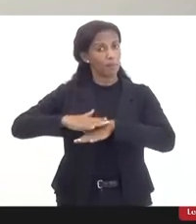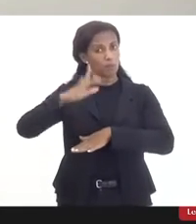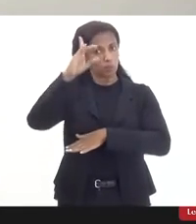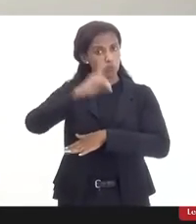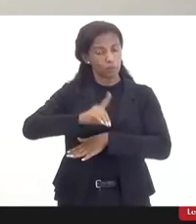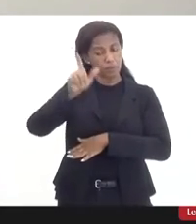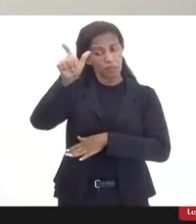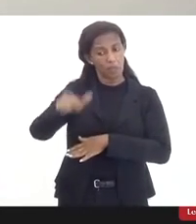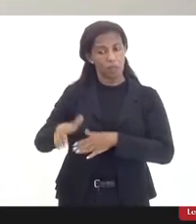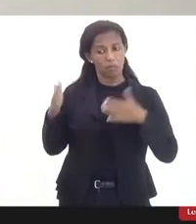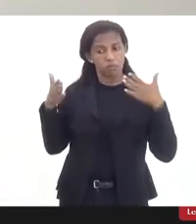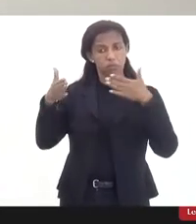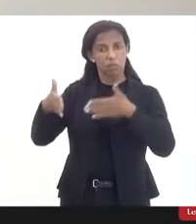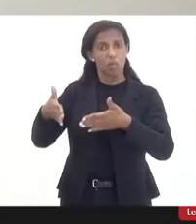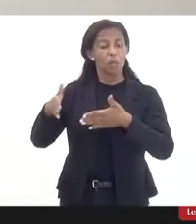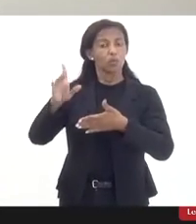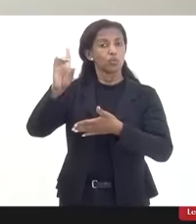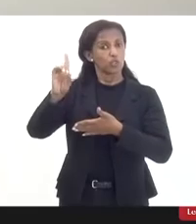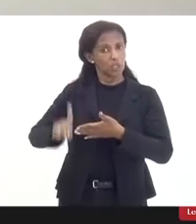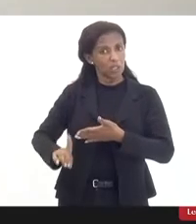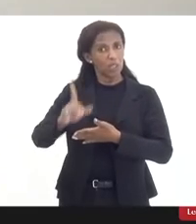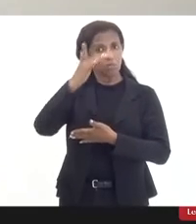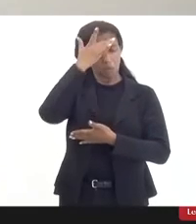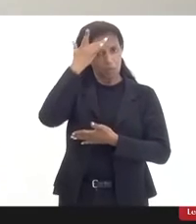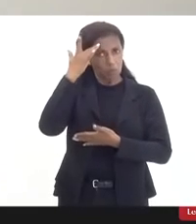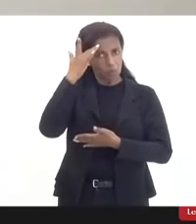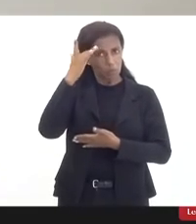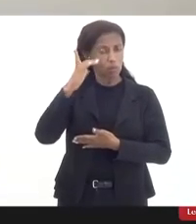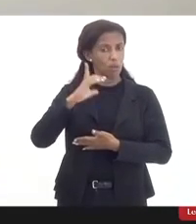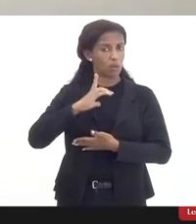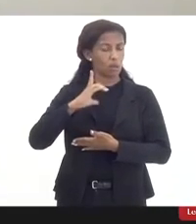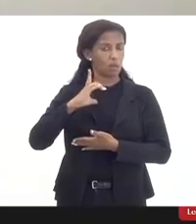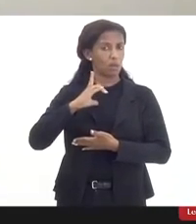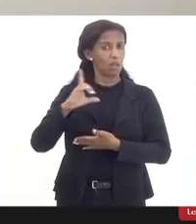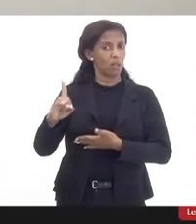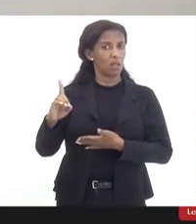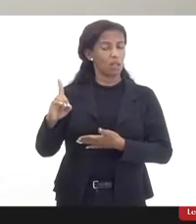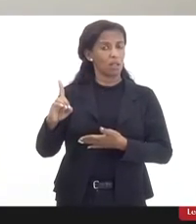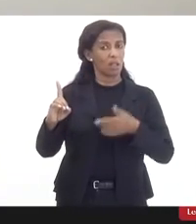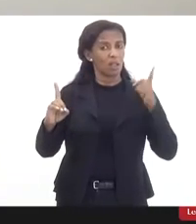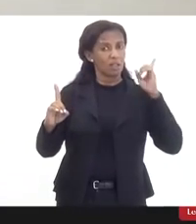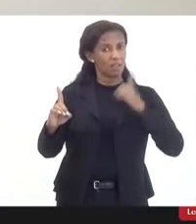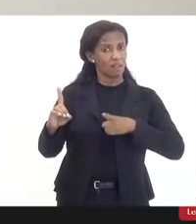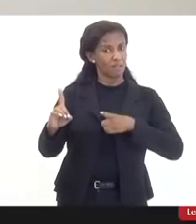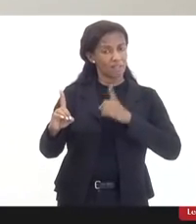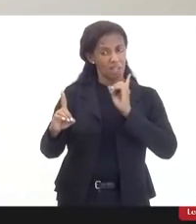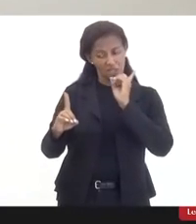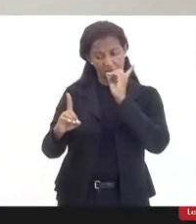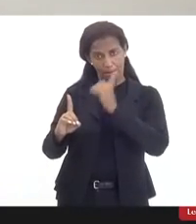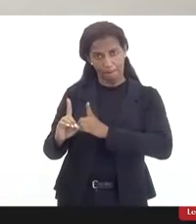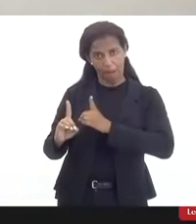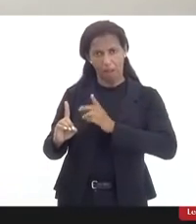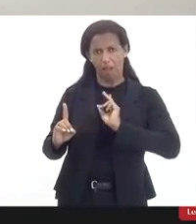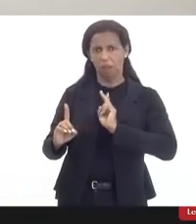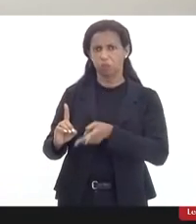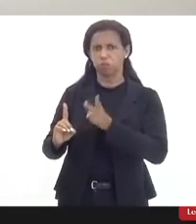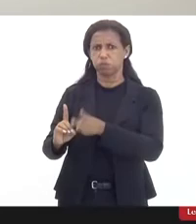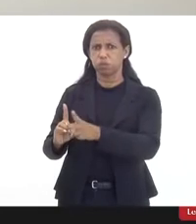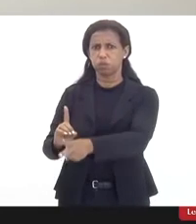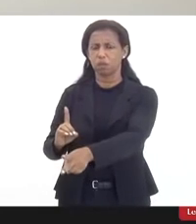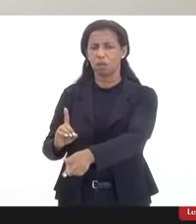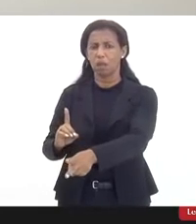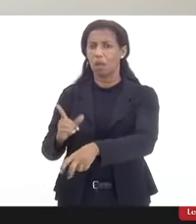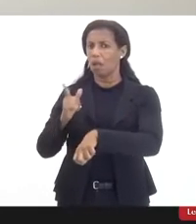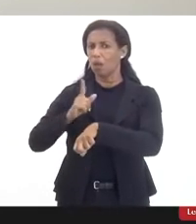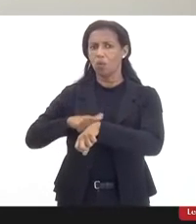deficiência, especificamente dos direitos da pessoa com deficiência, de que deficiência ela é permanente, a deficiência ela